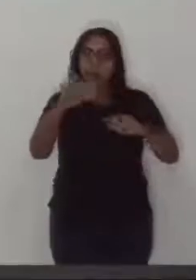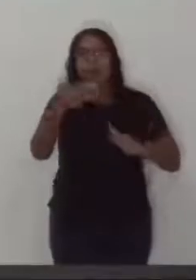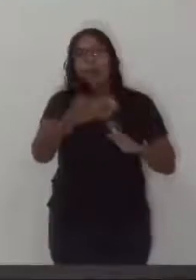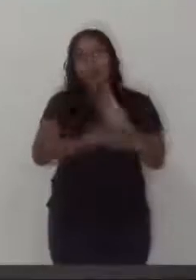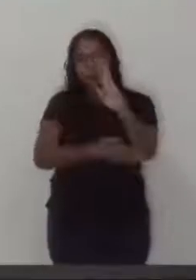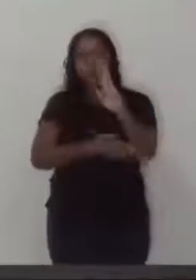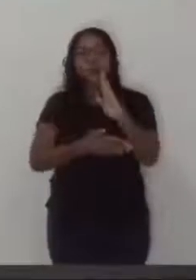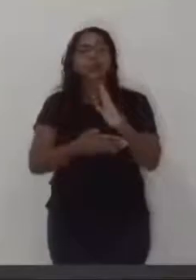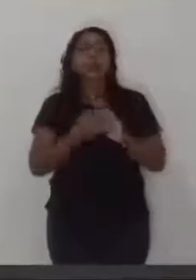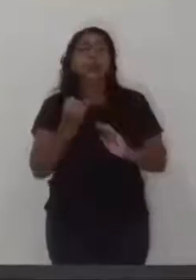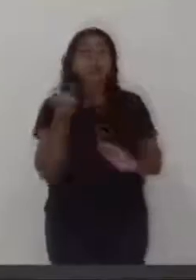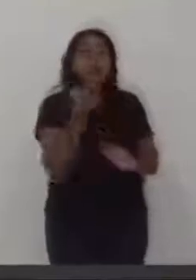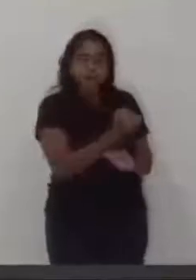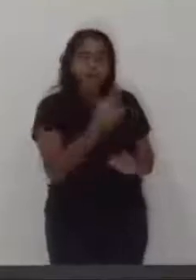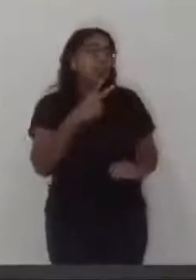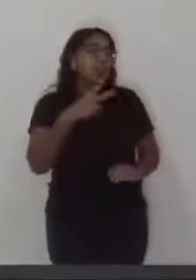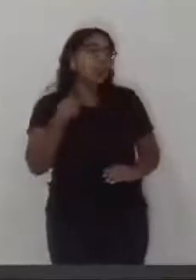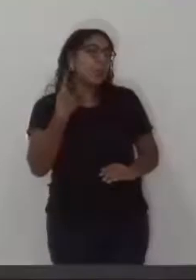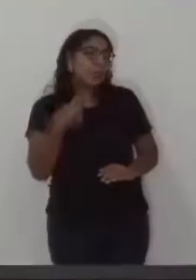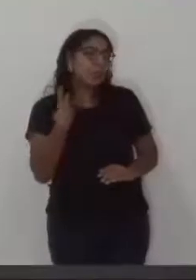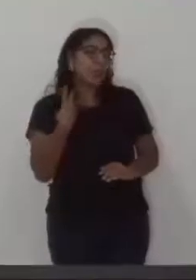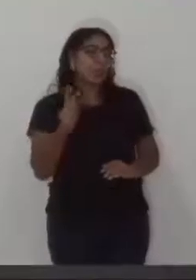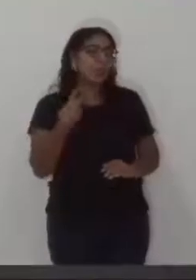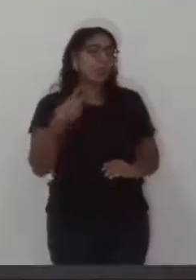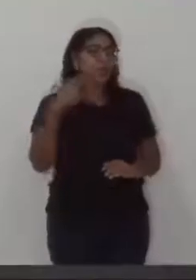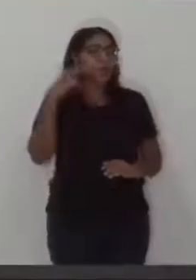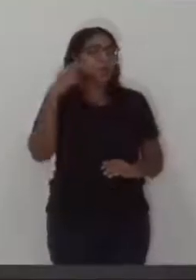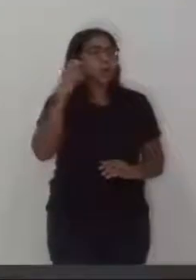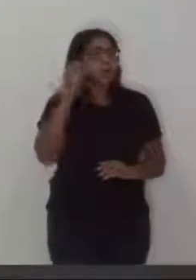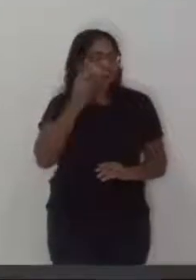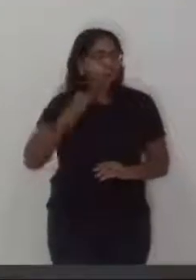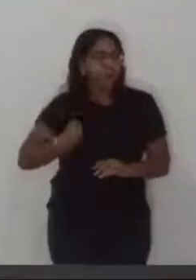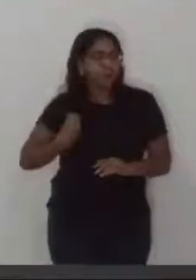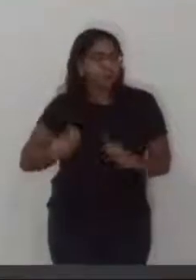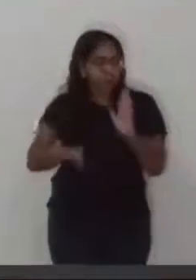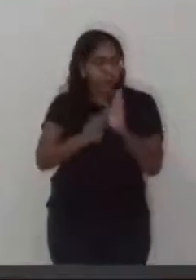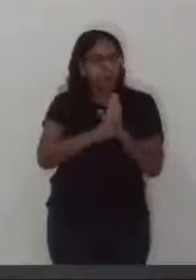O presidente consta a presença do vereador Geraldinho Cangos. Será constado.